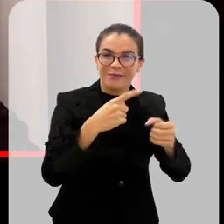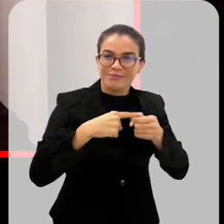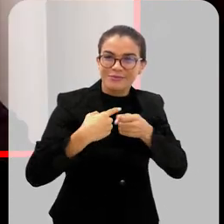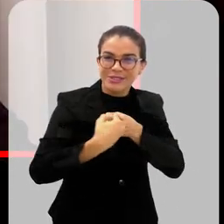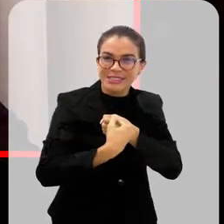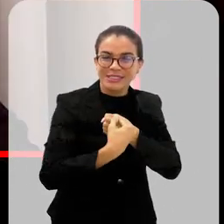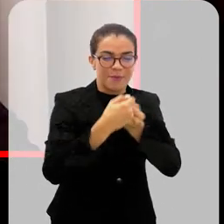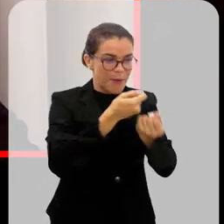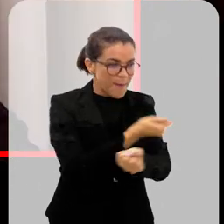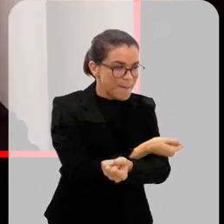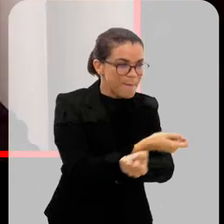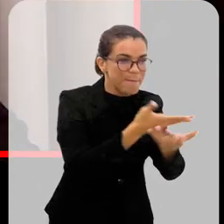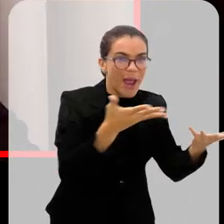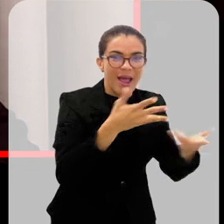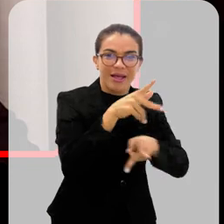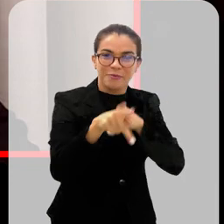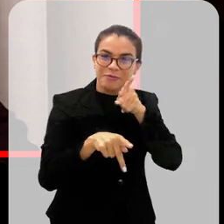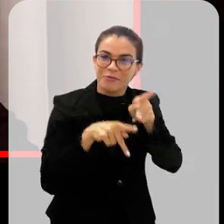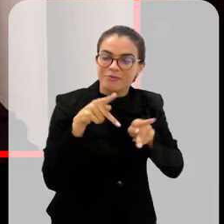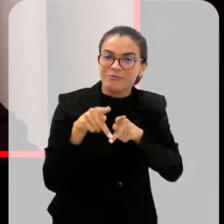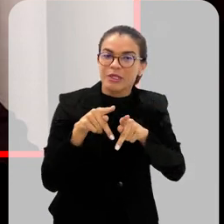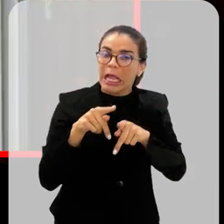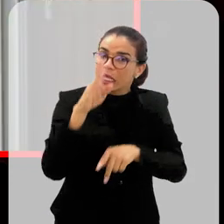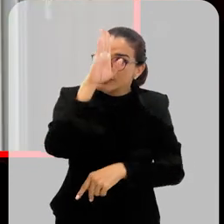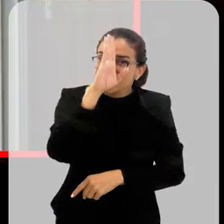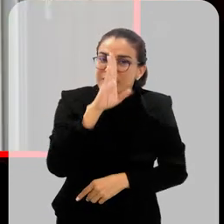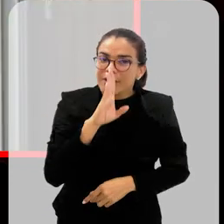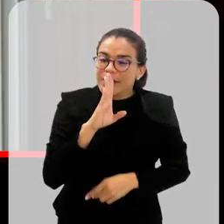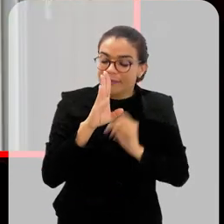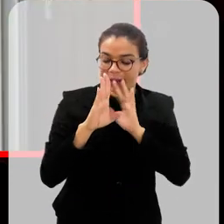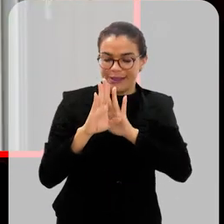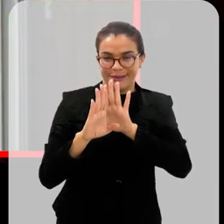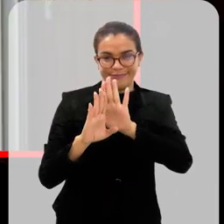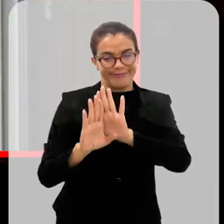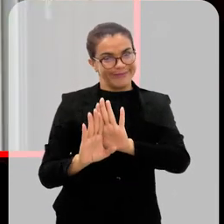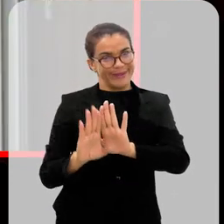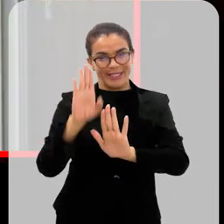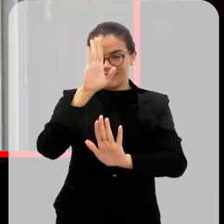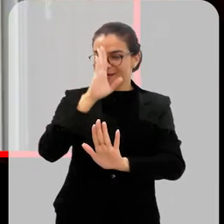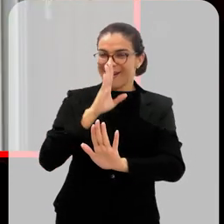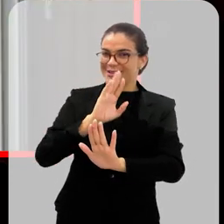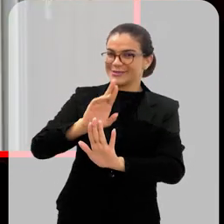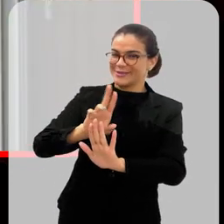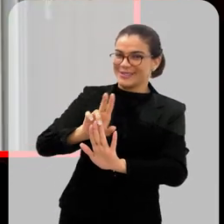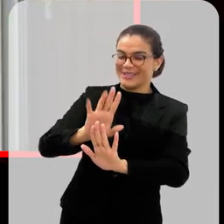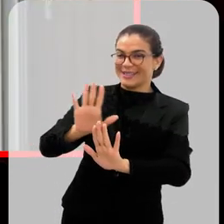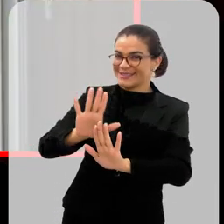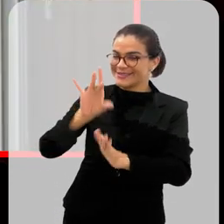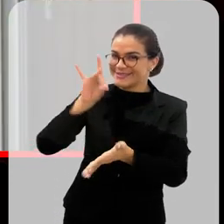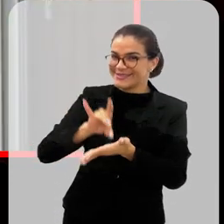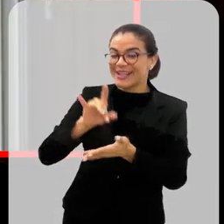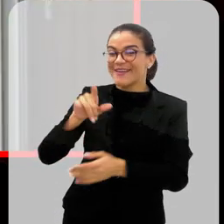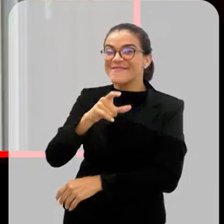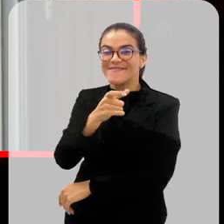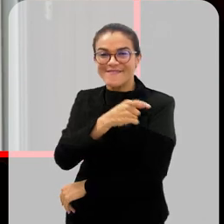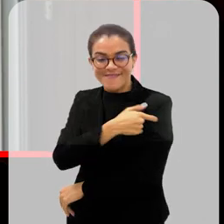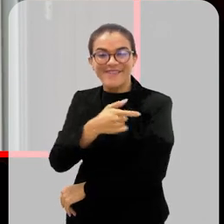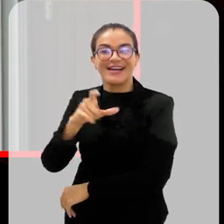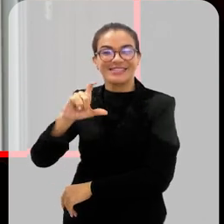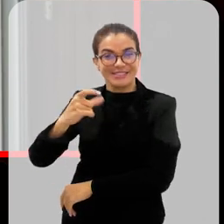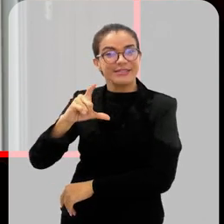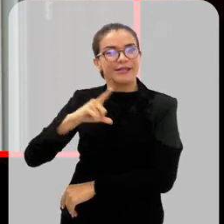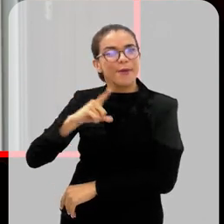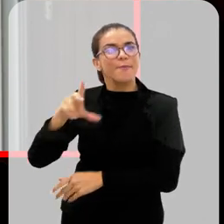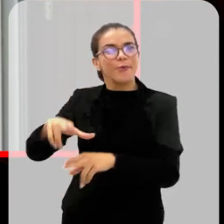que é distribuído para todos os municípios do Brasil. que é de graça, quer dizer, de graça em que há, entre aspas, porque as vacinas existem